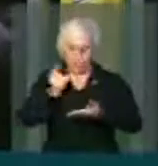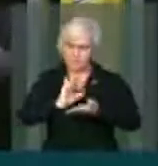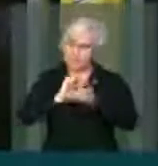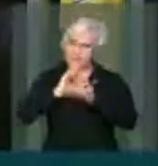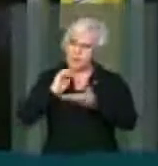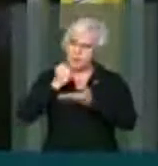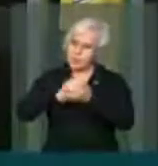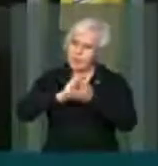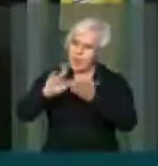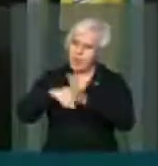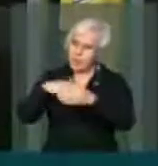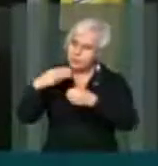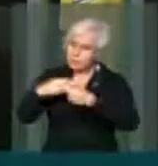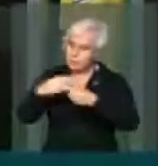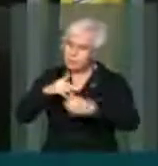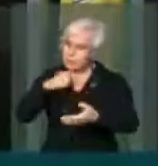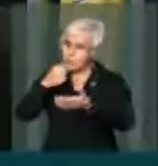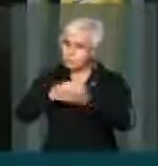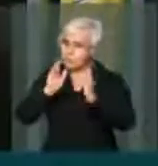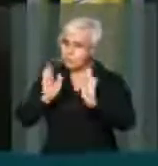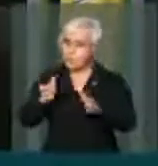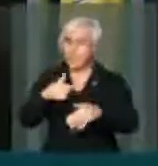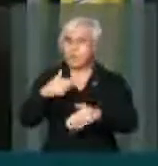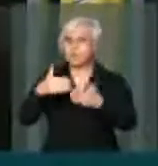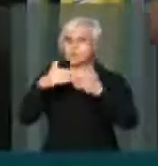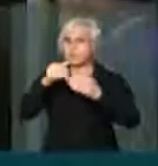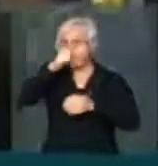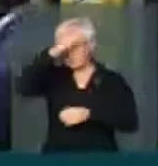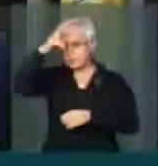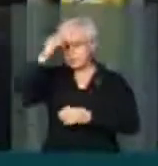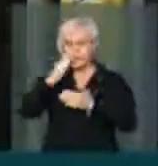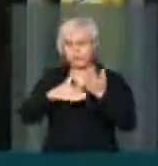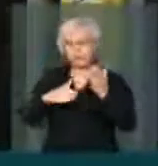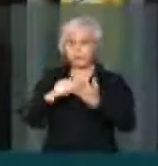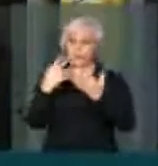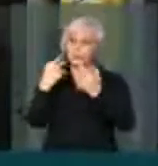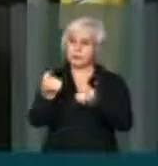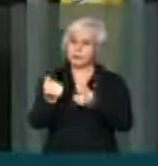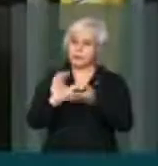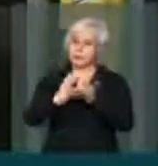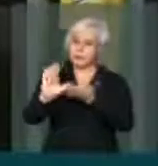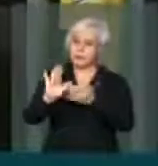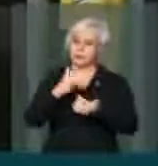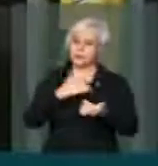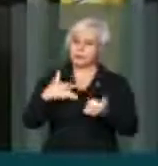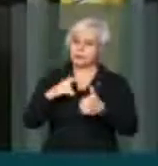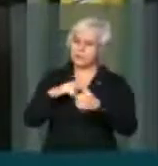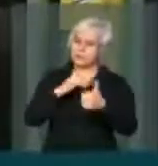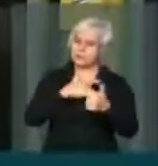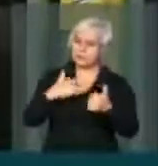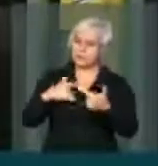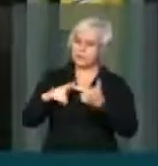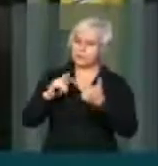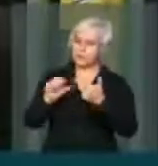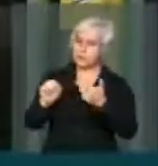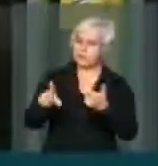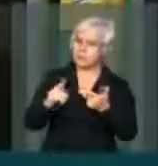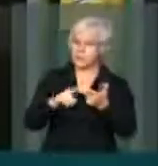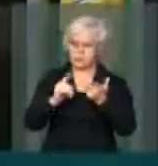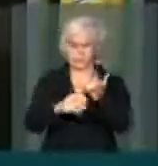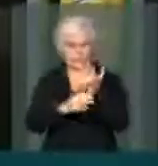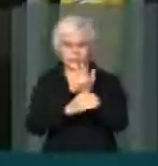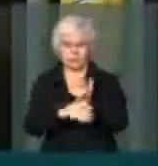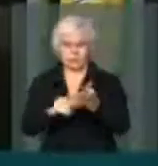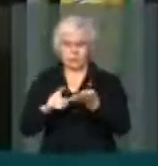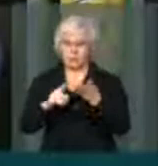municípios que estão direcionados. Eu quero que os prefeitos e prefeituras recebam o dinheiro da saúde, da educação, da segurança, que